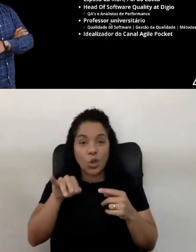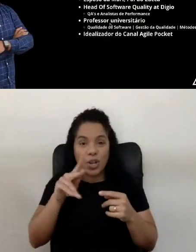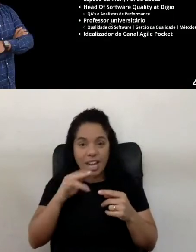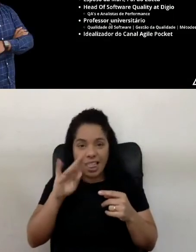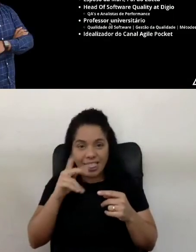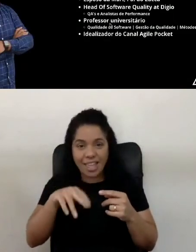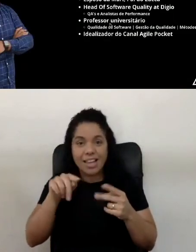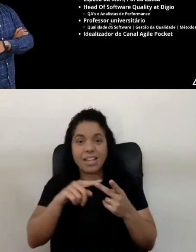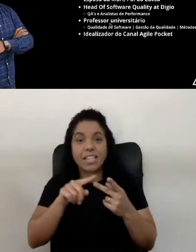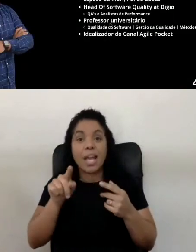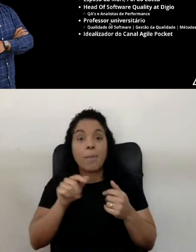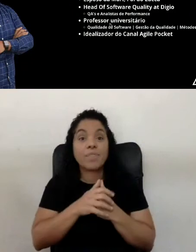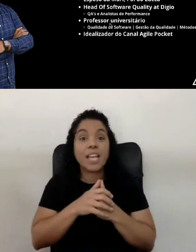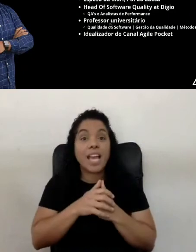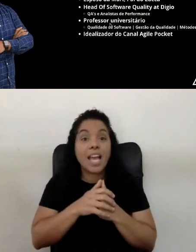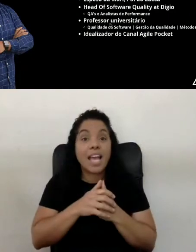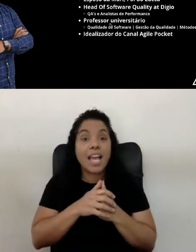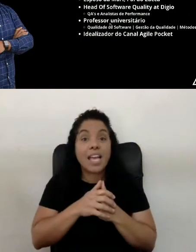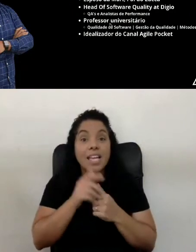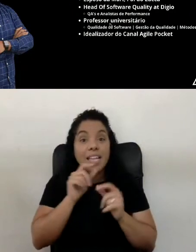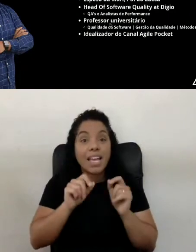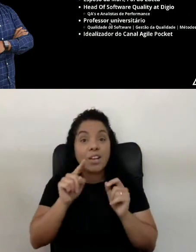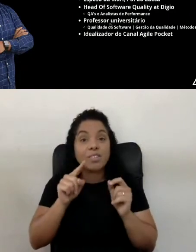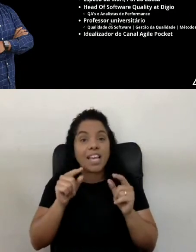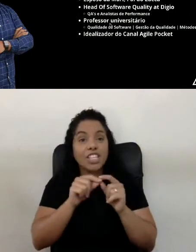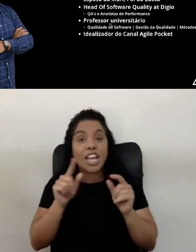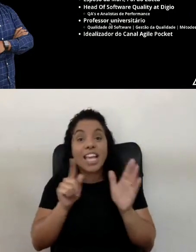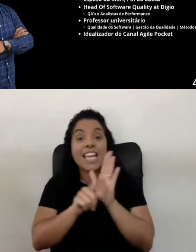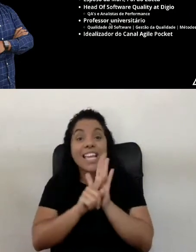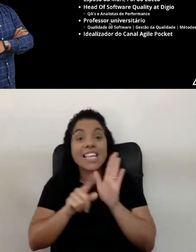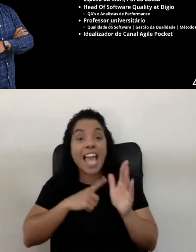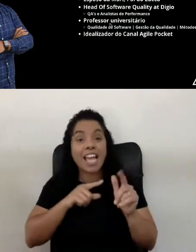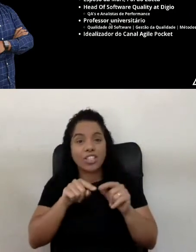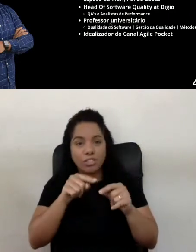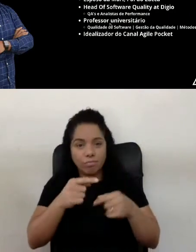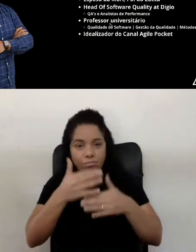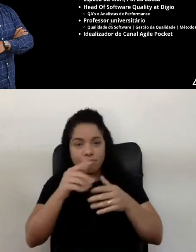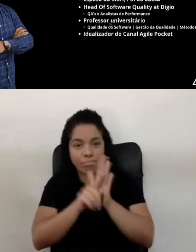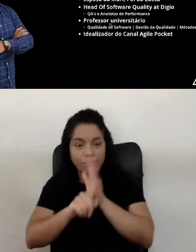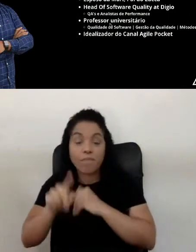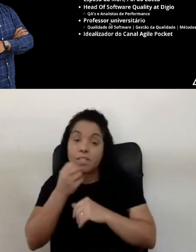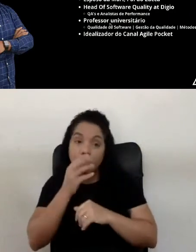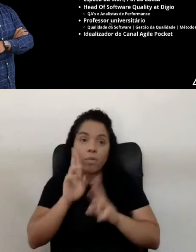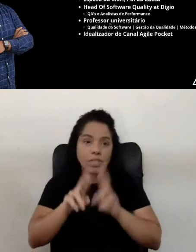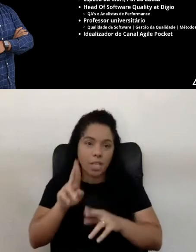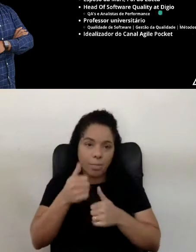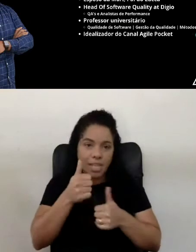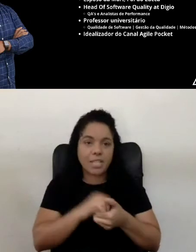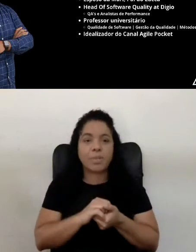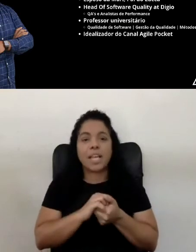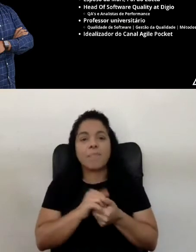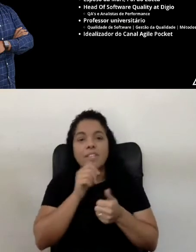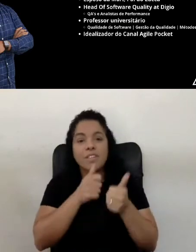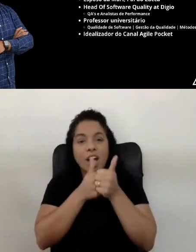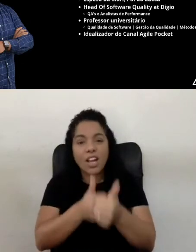uma enquete para vocês, aí se vocês puderem já ir respondendo, isso vai ser legal, que a gente vai ir